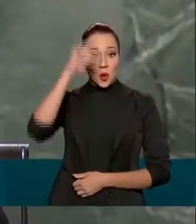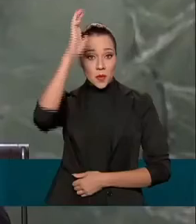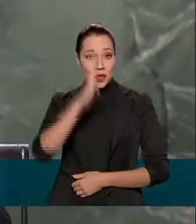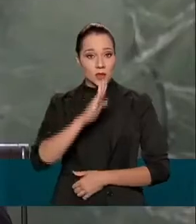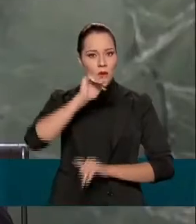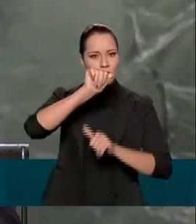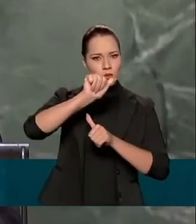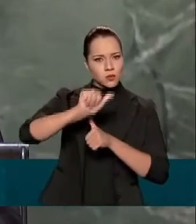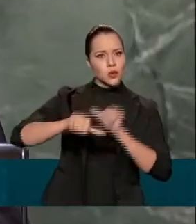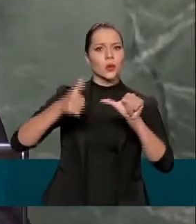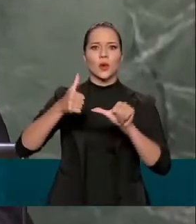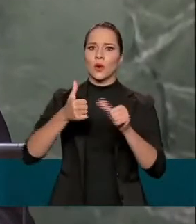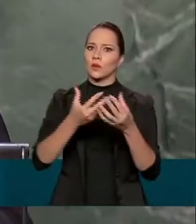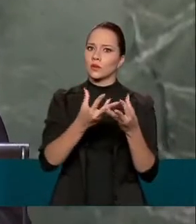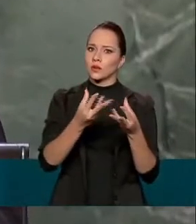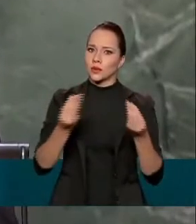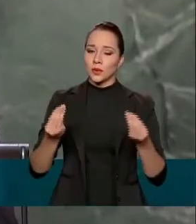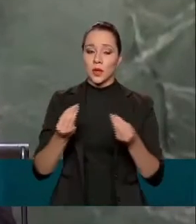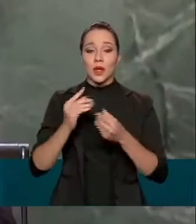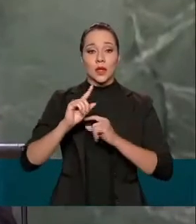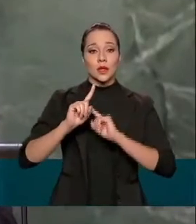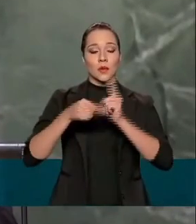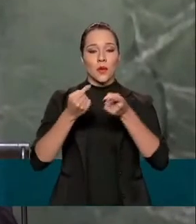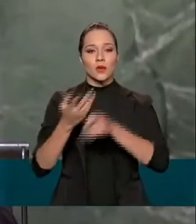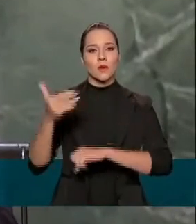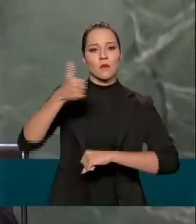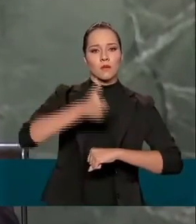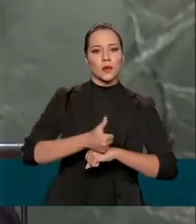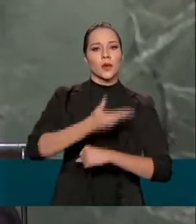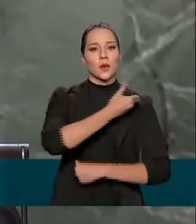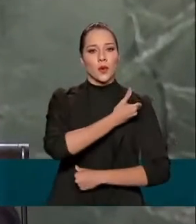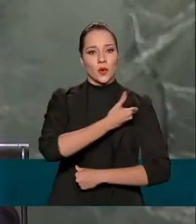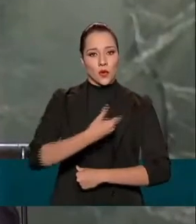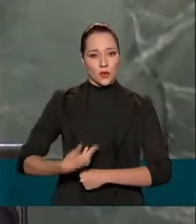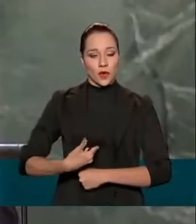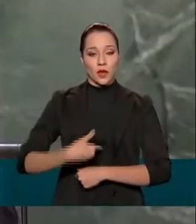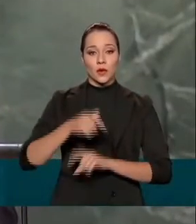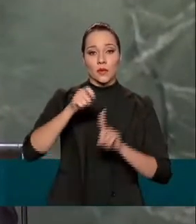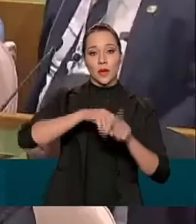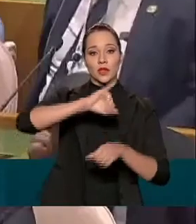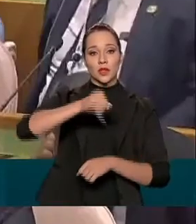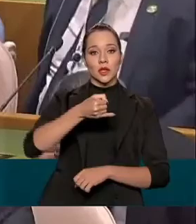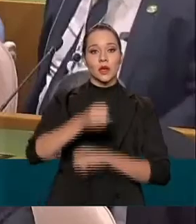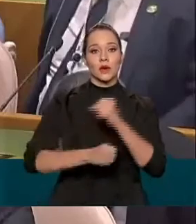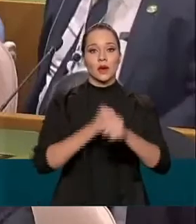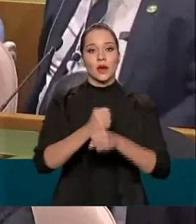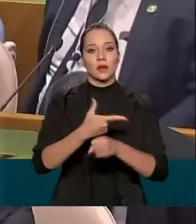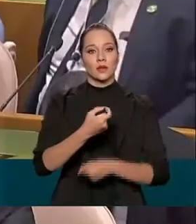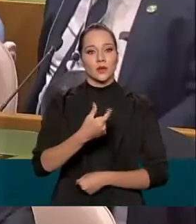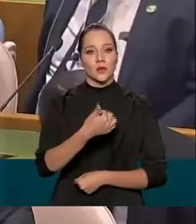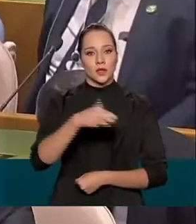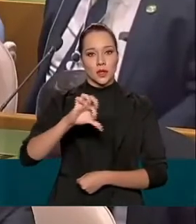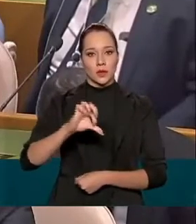mudou, e muito, depois que assumimos o governo em janeiro de 2019.